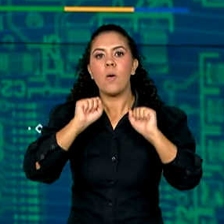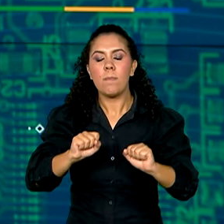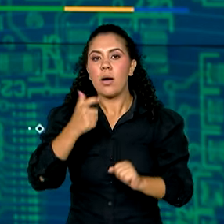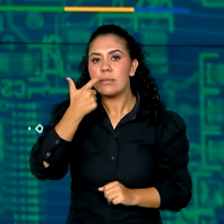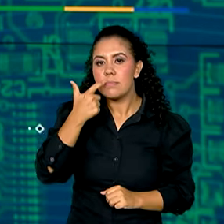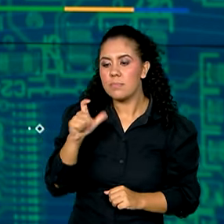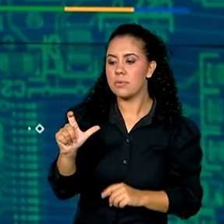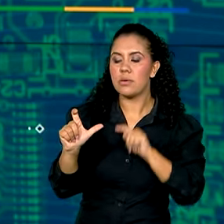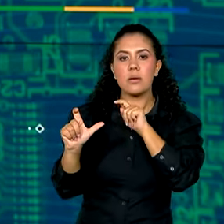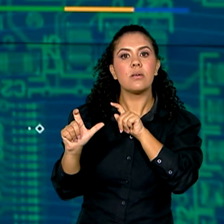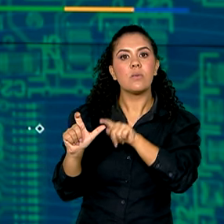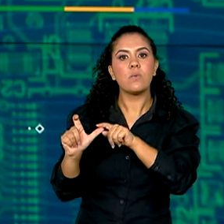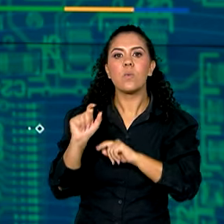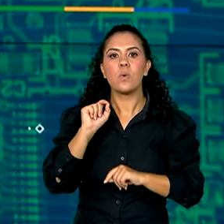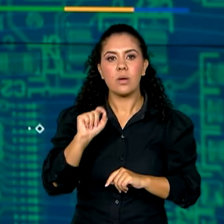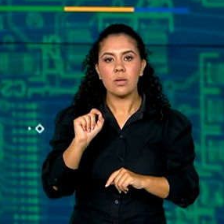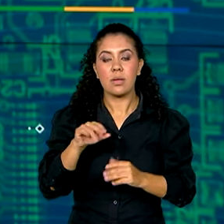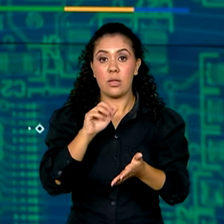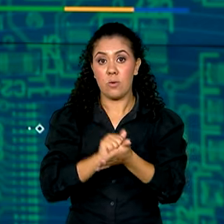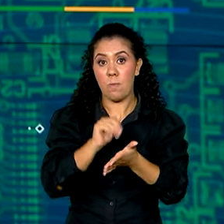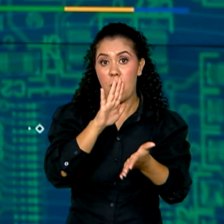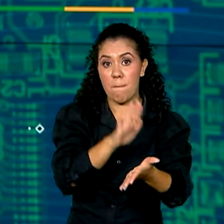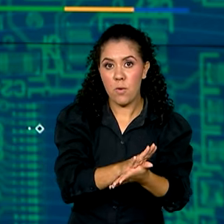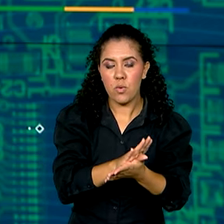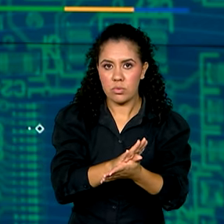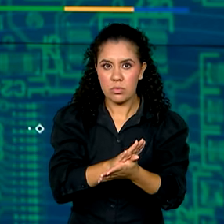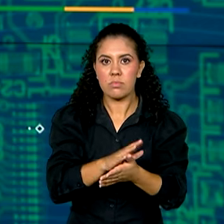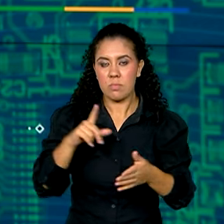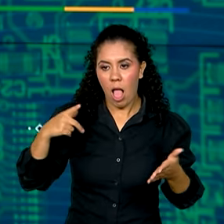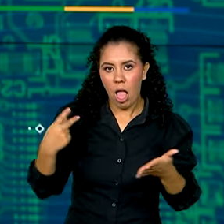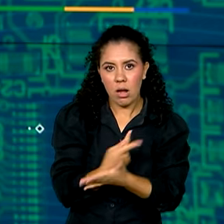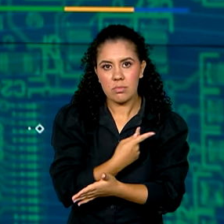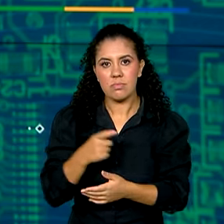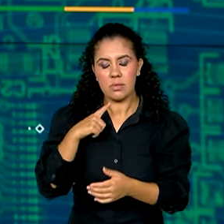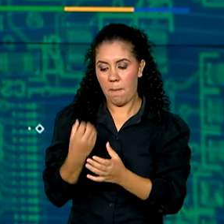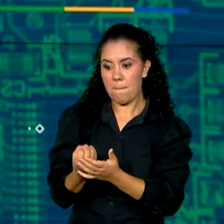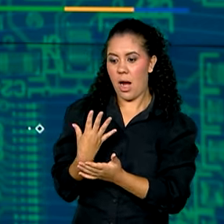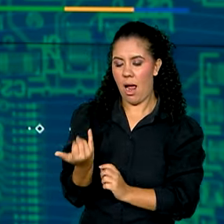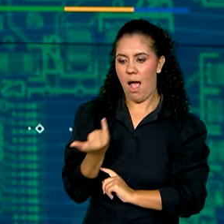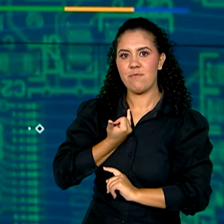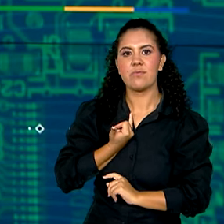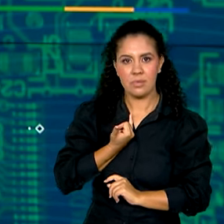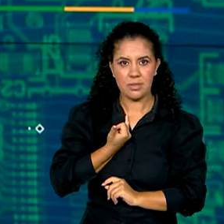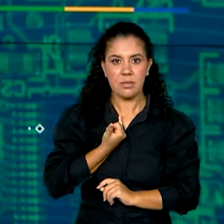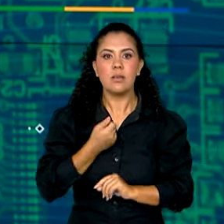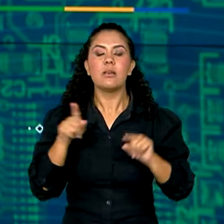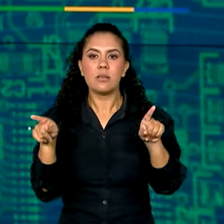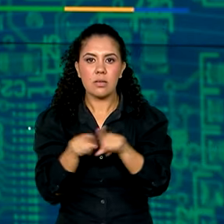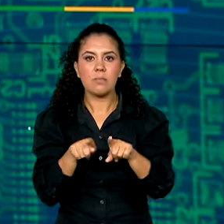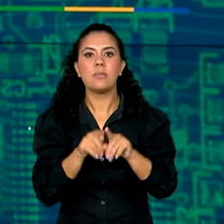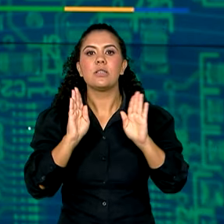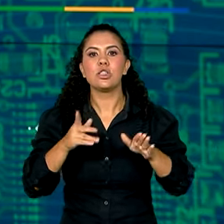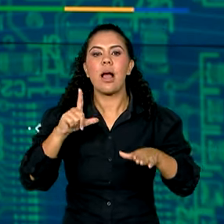trânsito o real infrator de uma multa recebida nas vias públicas. A funcionalidade também já existe em